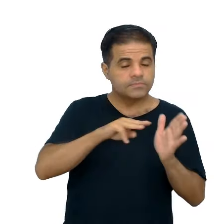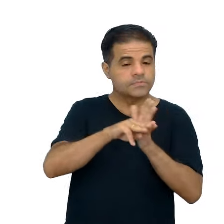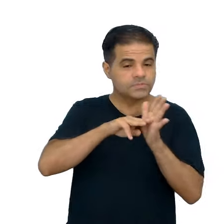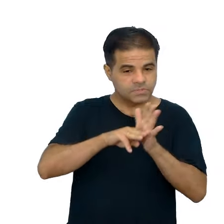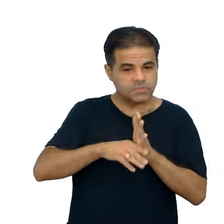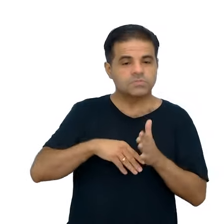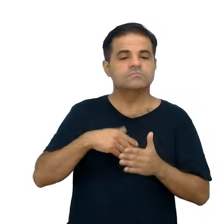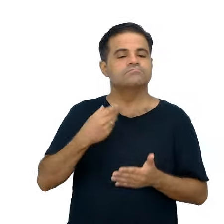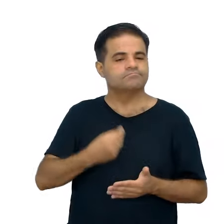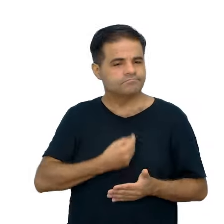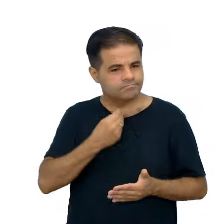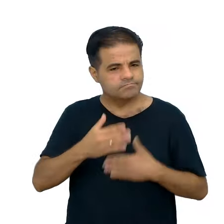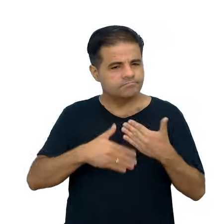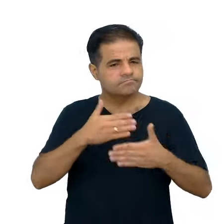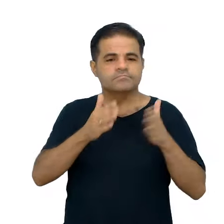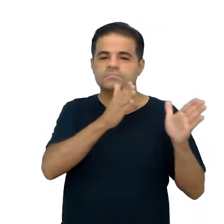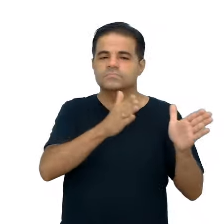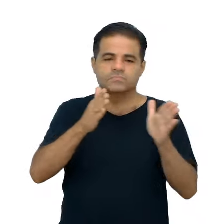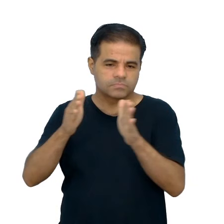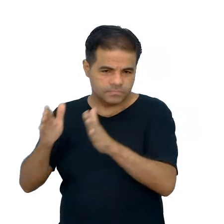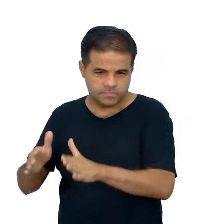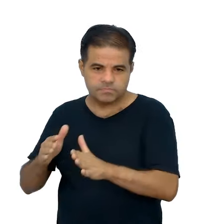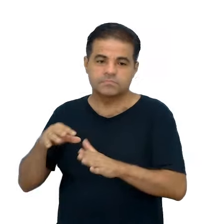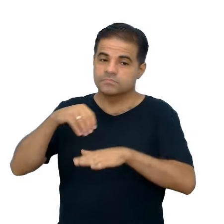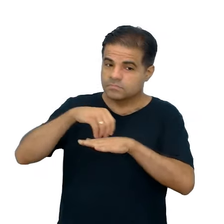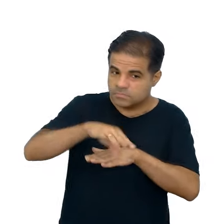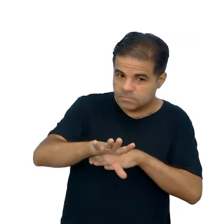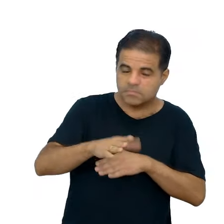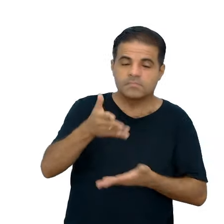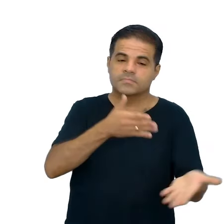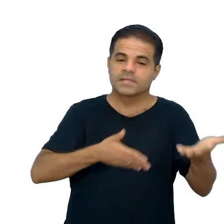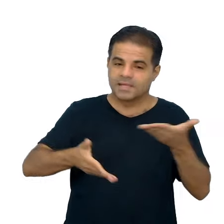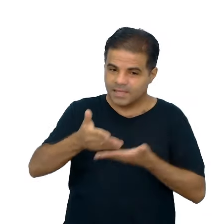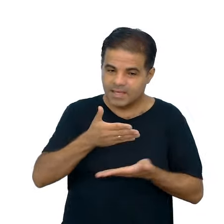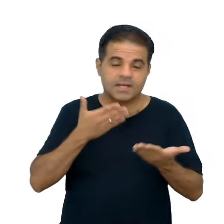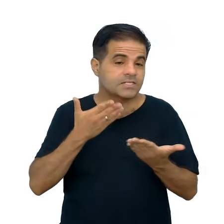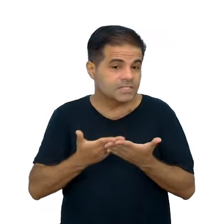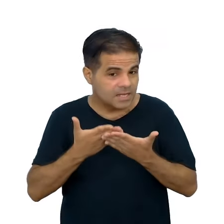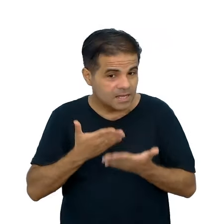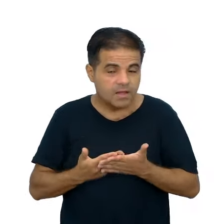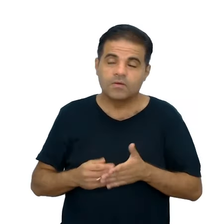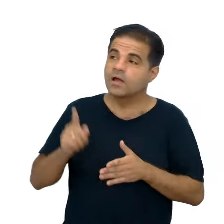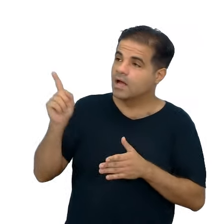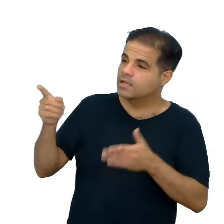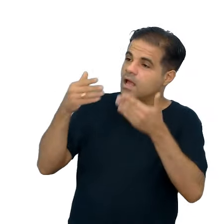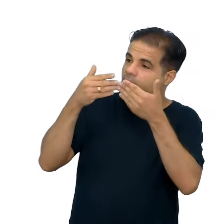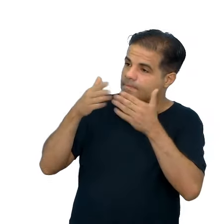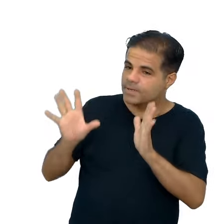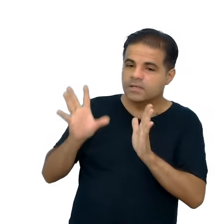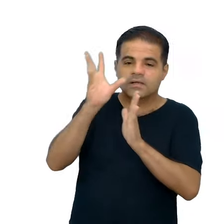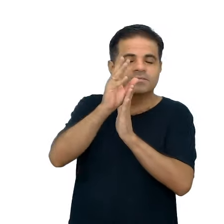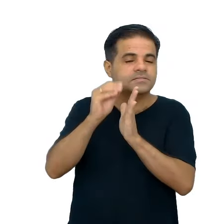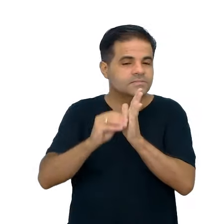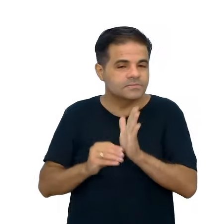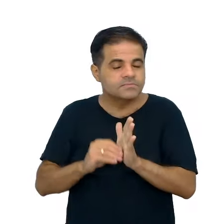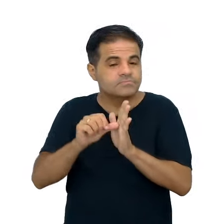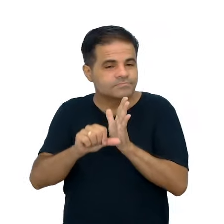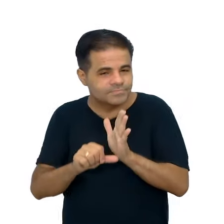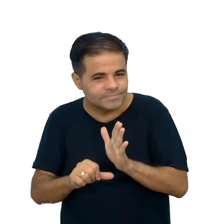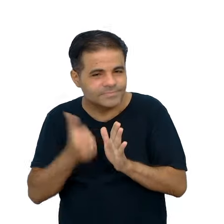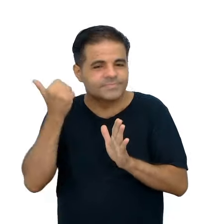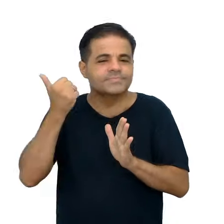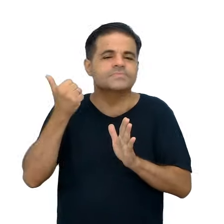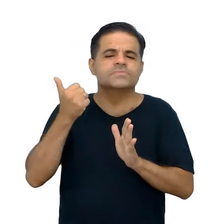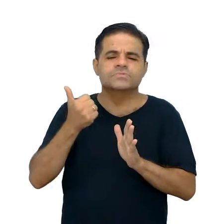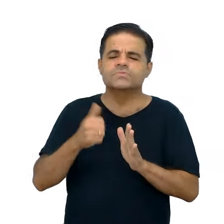ativa com foco na organização da sala de aula. Aqui, abrindo a nossa agenda, o nosso primeiro momento